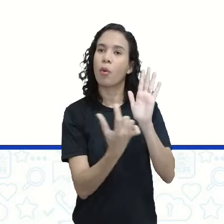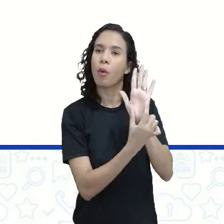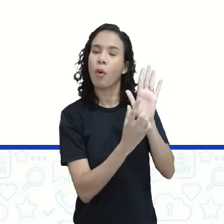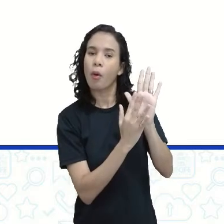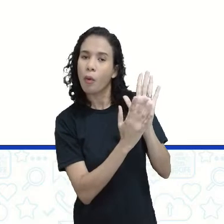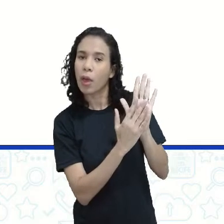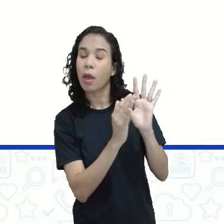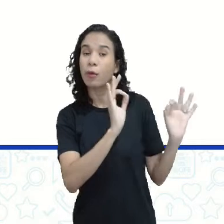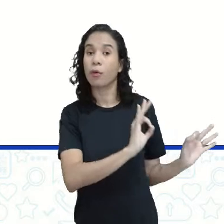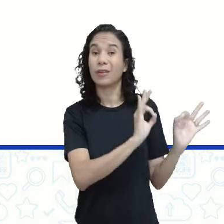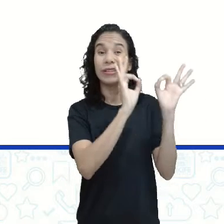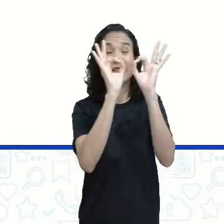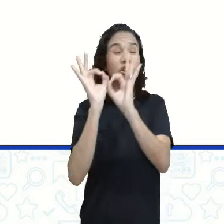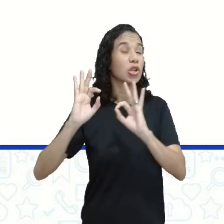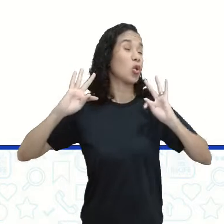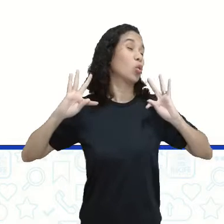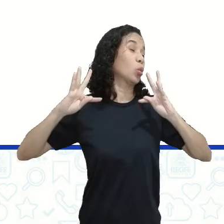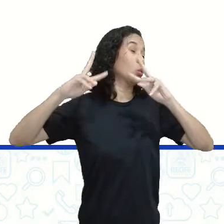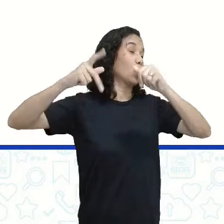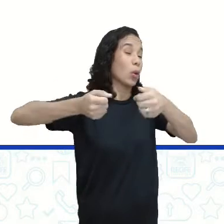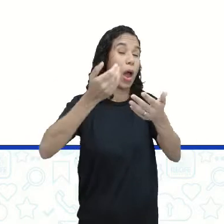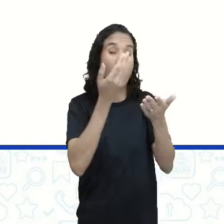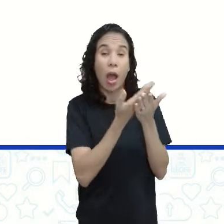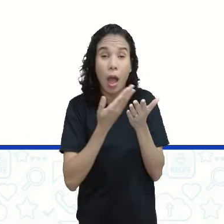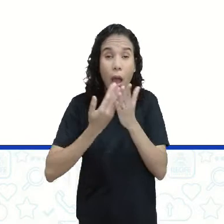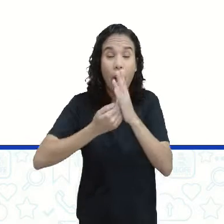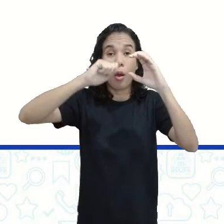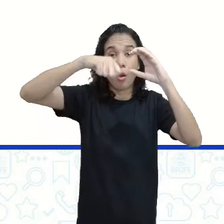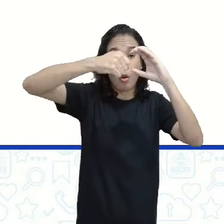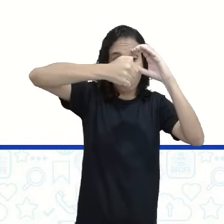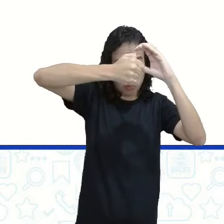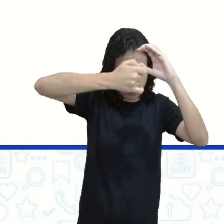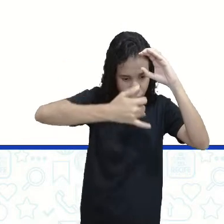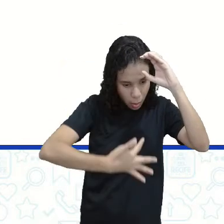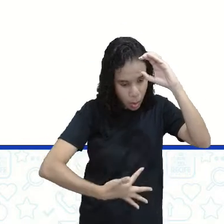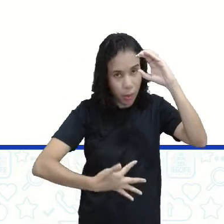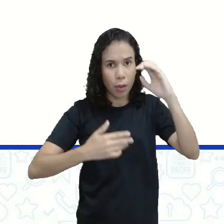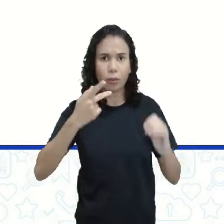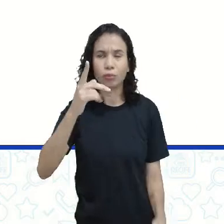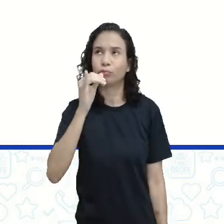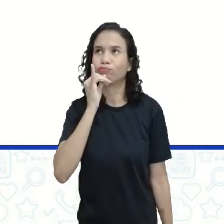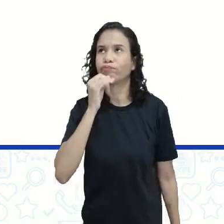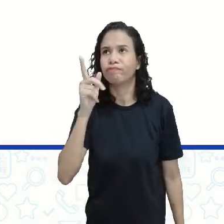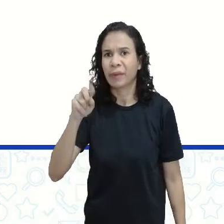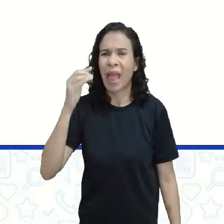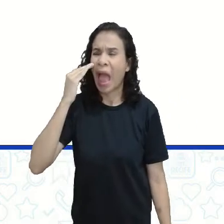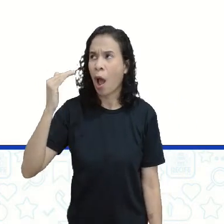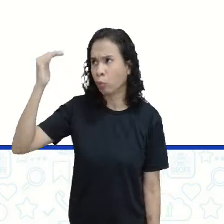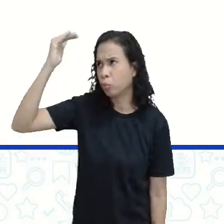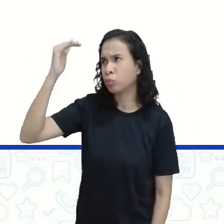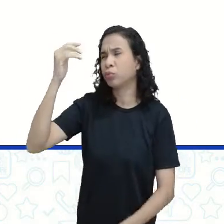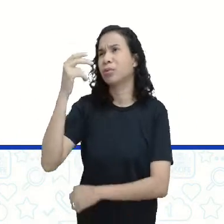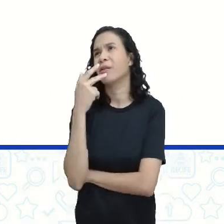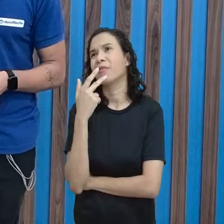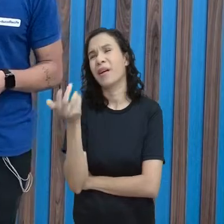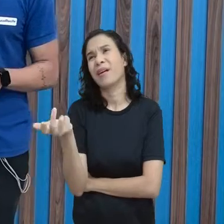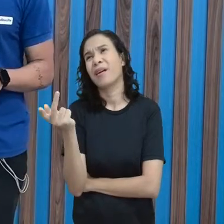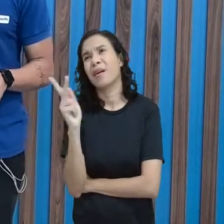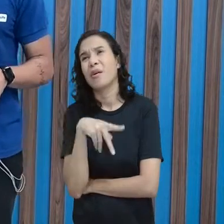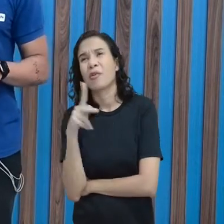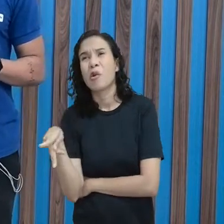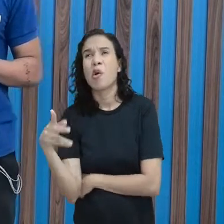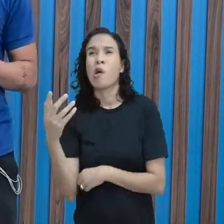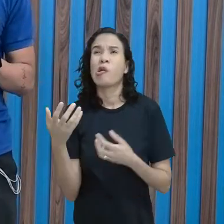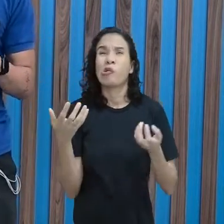e ver todas as playlists. Então, se você de repente é um adulto e está dizendo assim, ah, professor, eu não queria ver conteúdo